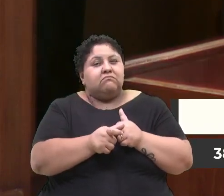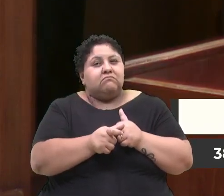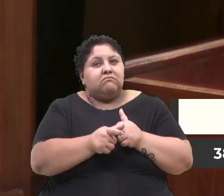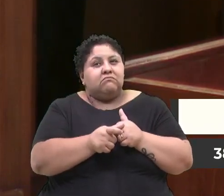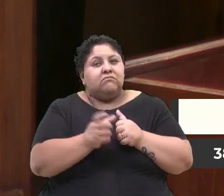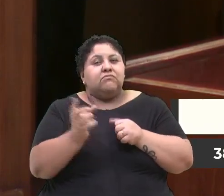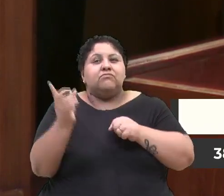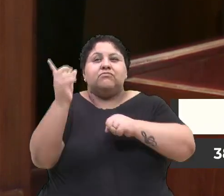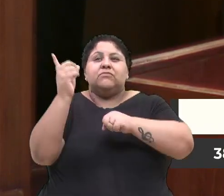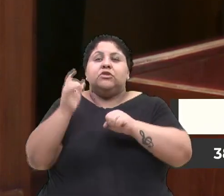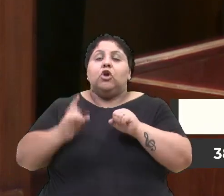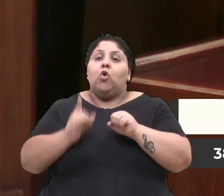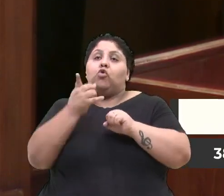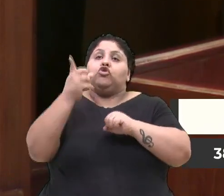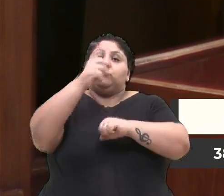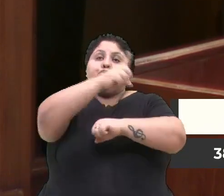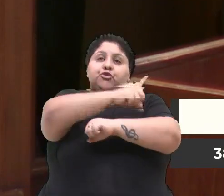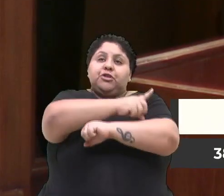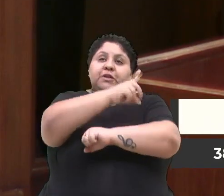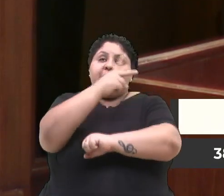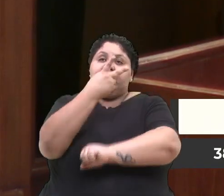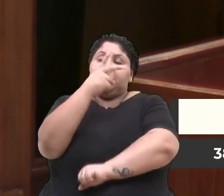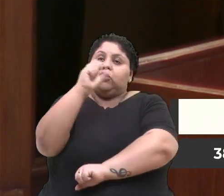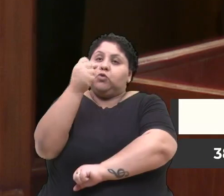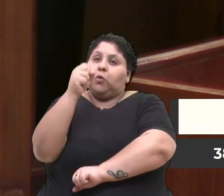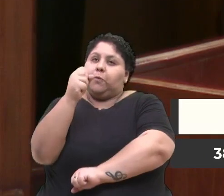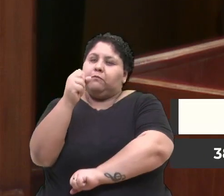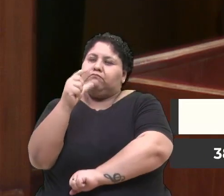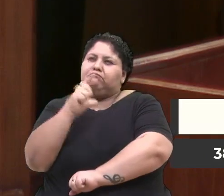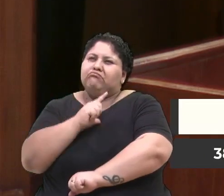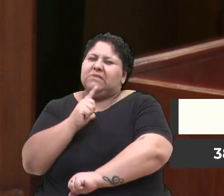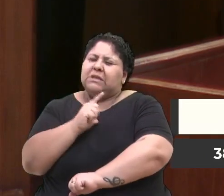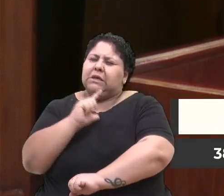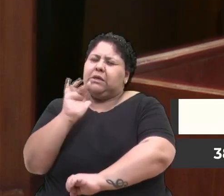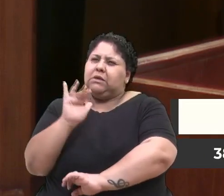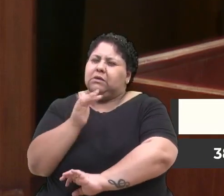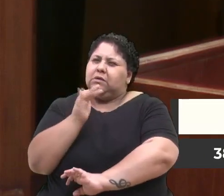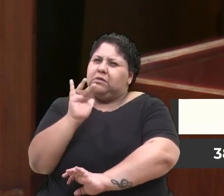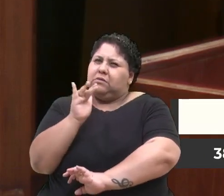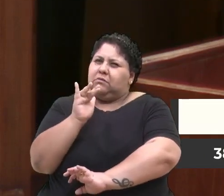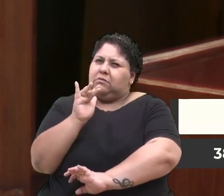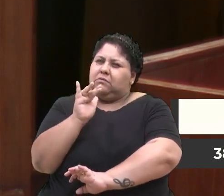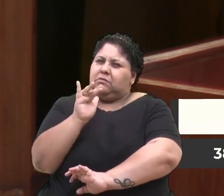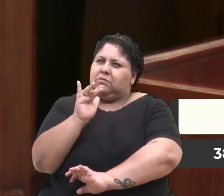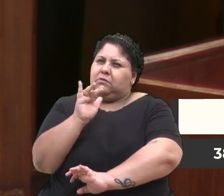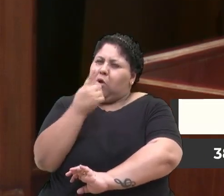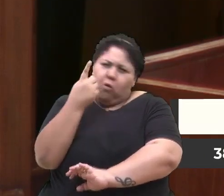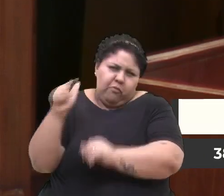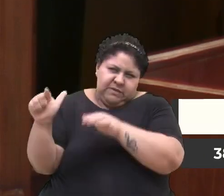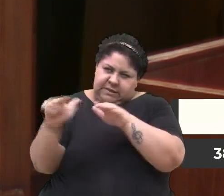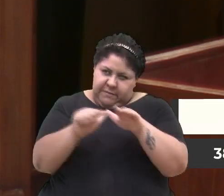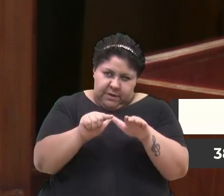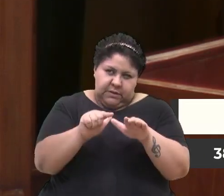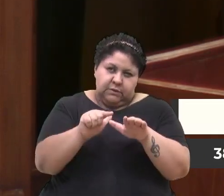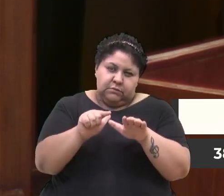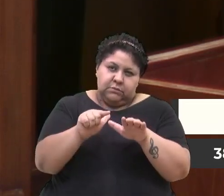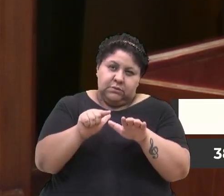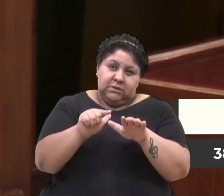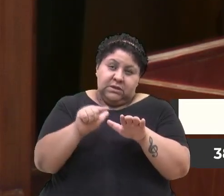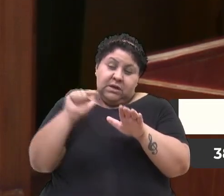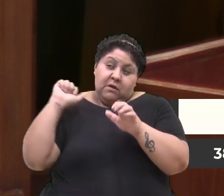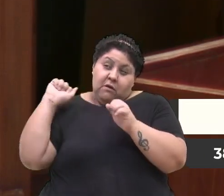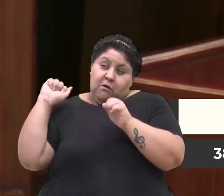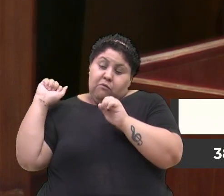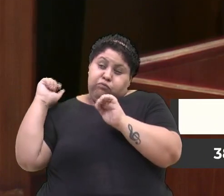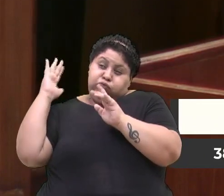último dia 28, tem, então, cerca de oito, uma semana. E de lá até